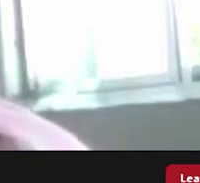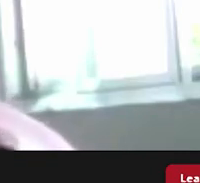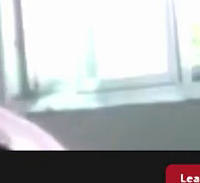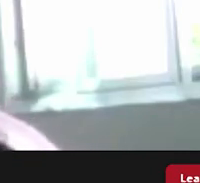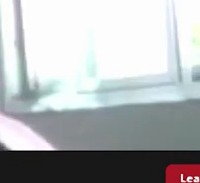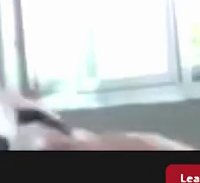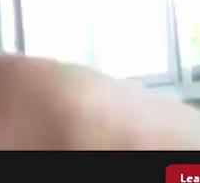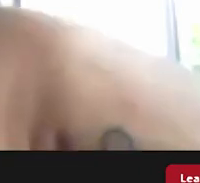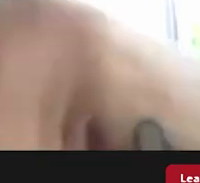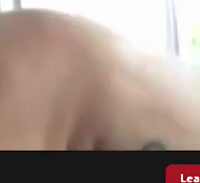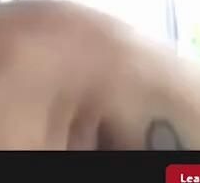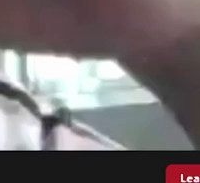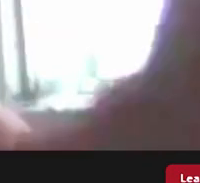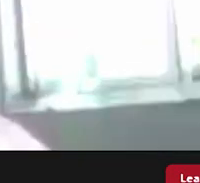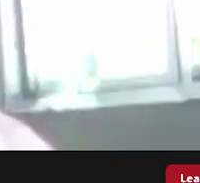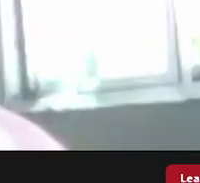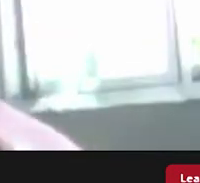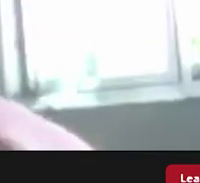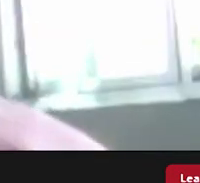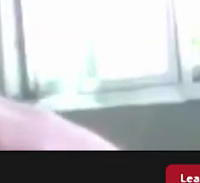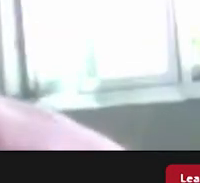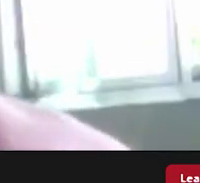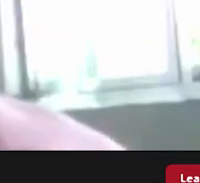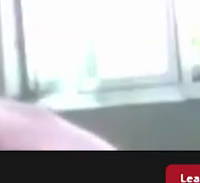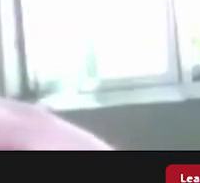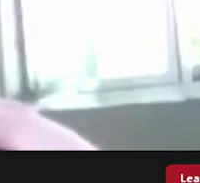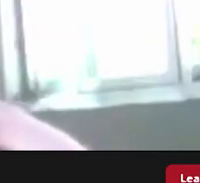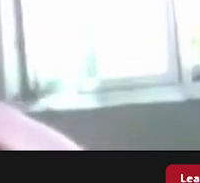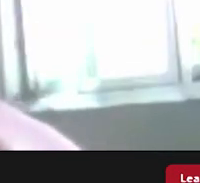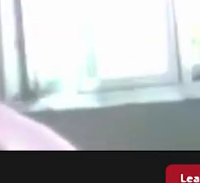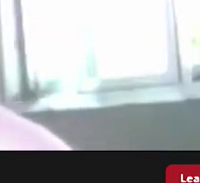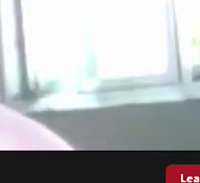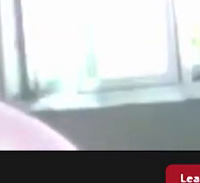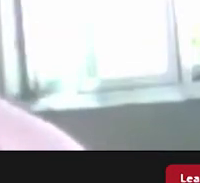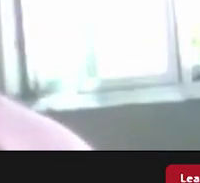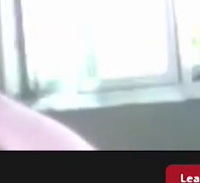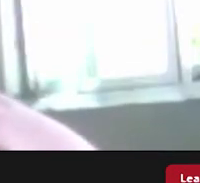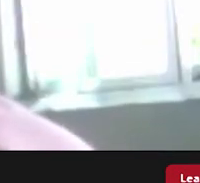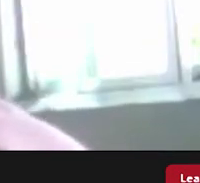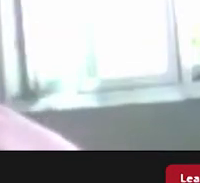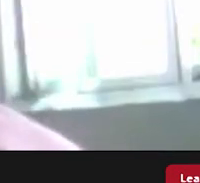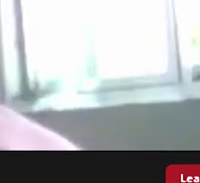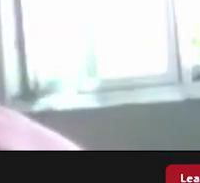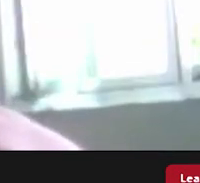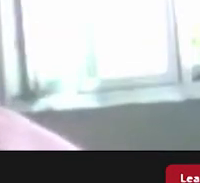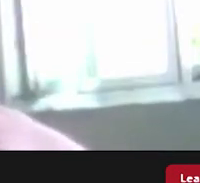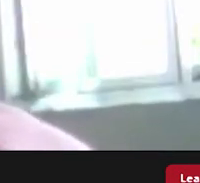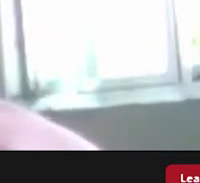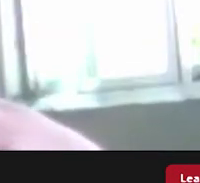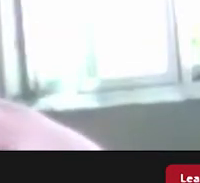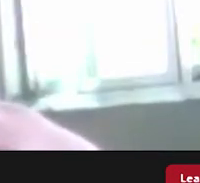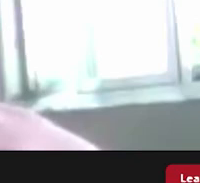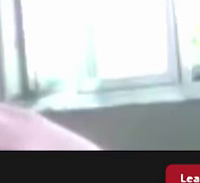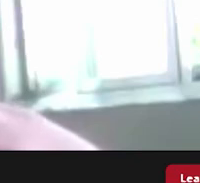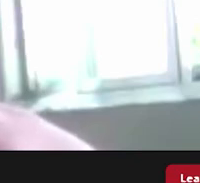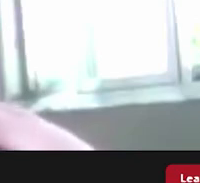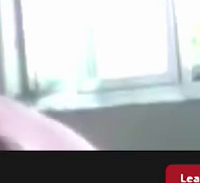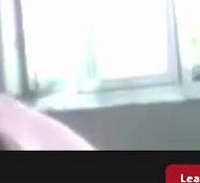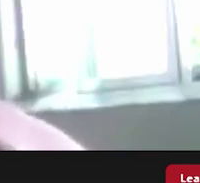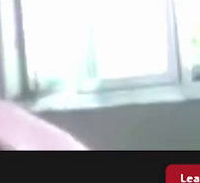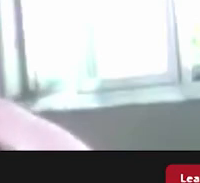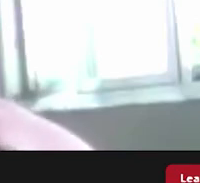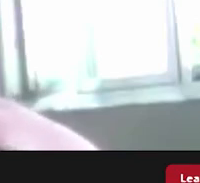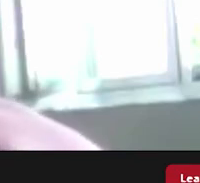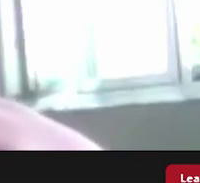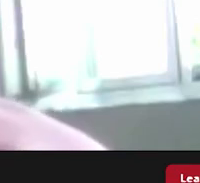arquitetura então toda assim se o museu já trouxesse virtualmente também de forma colaborativa